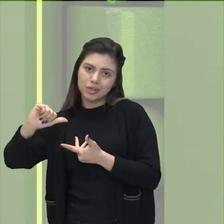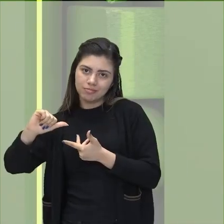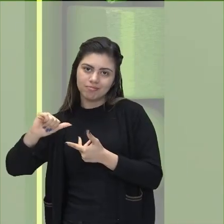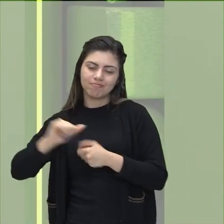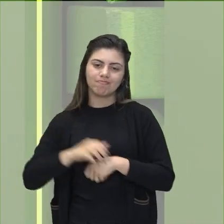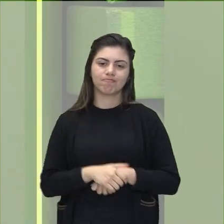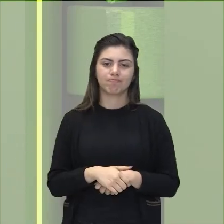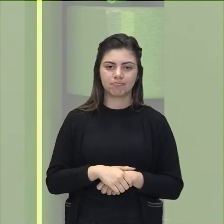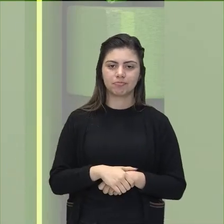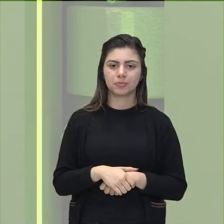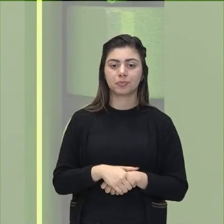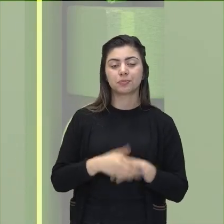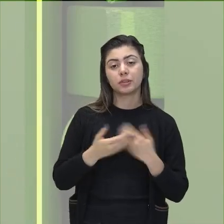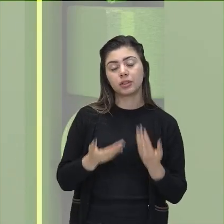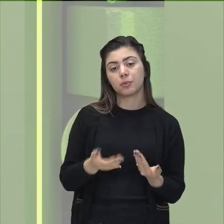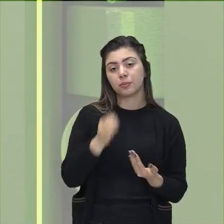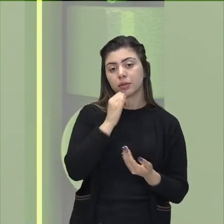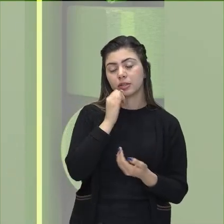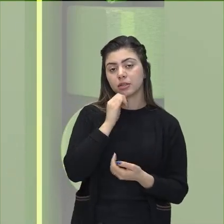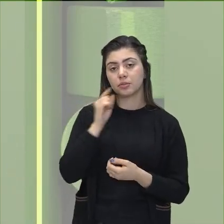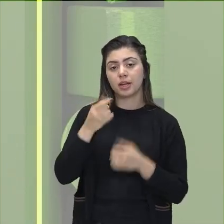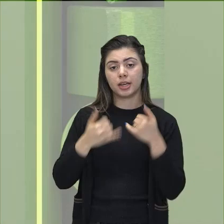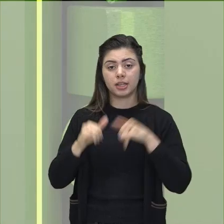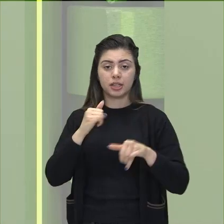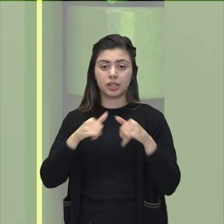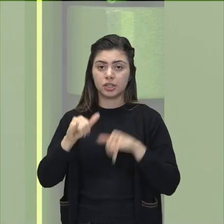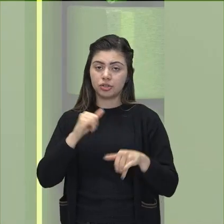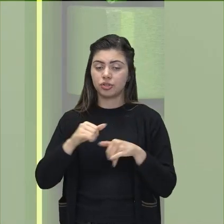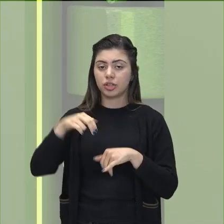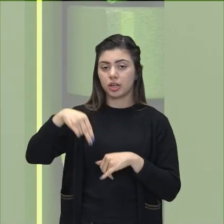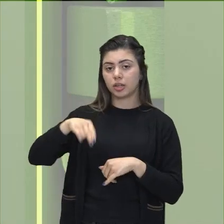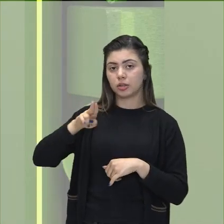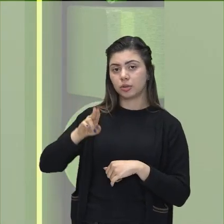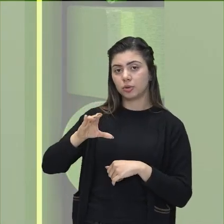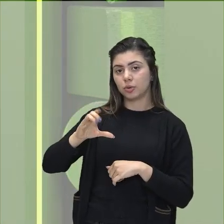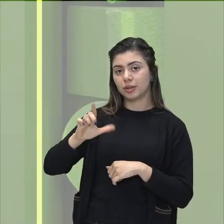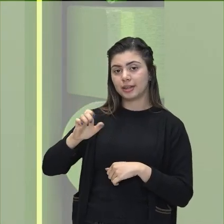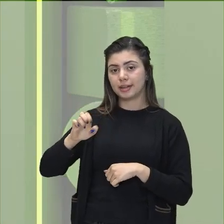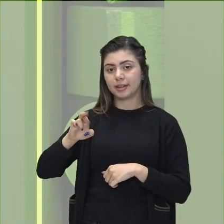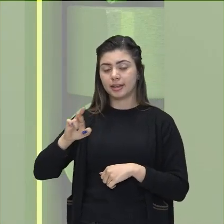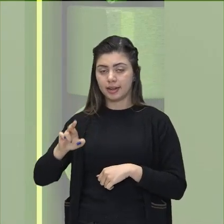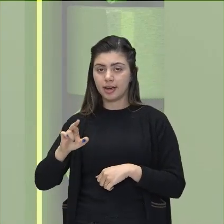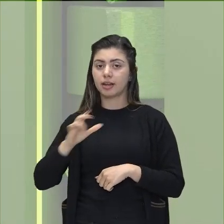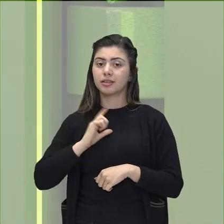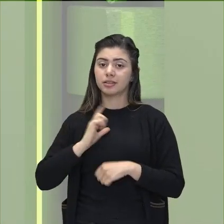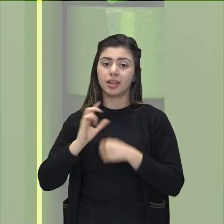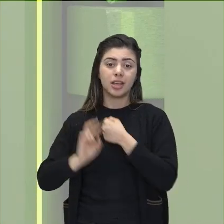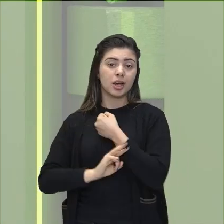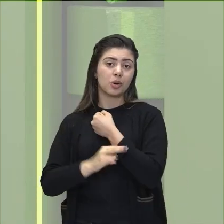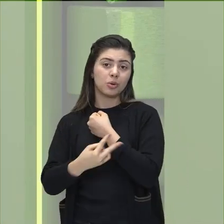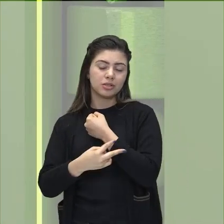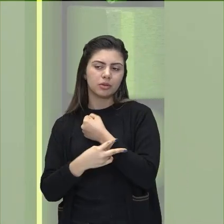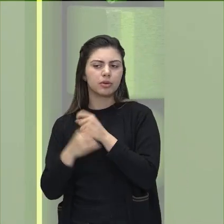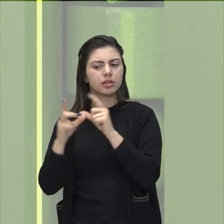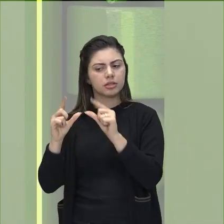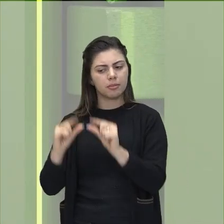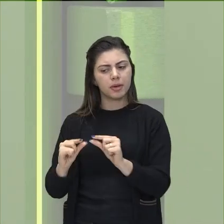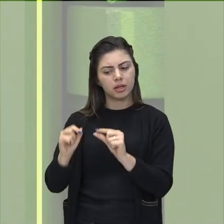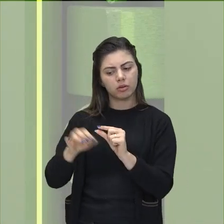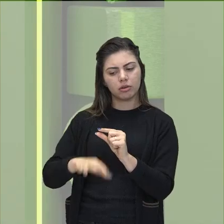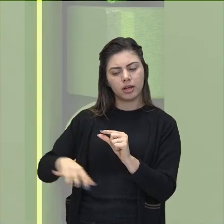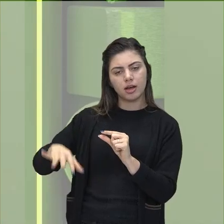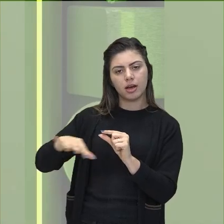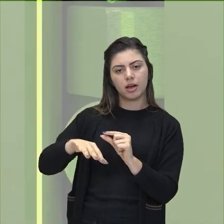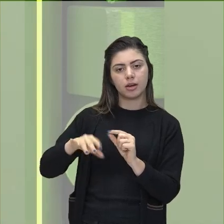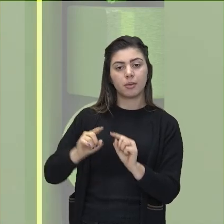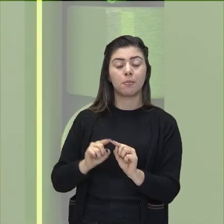energia nuclear, por exemplo, uma geração de energia nuclear, por exemplo, vai ter um impacto muito menor naquela região. Mas,